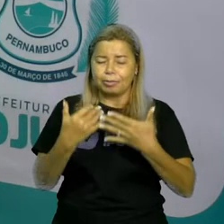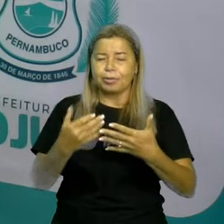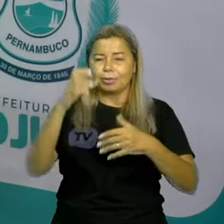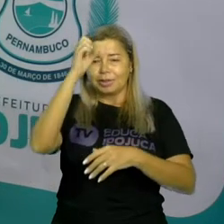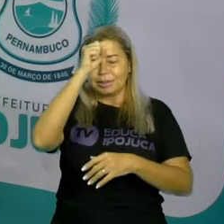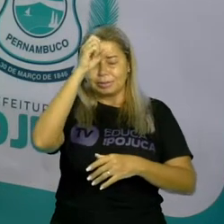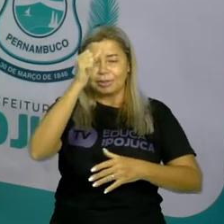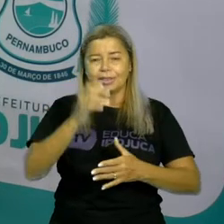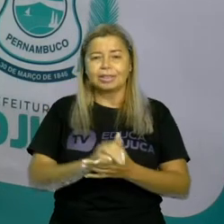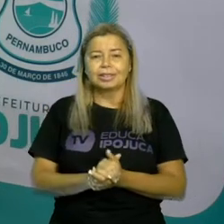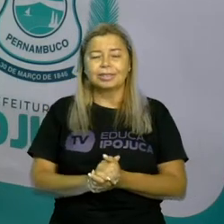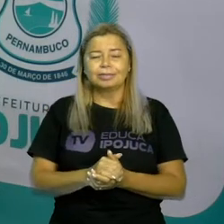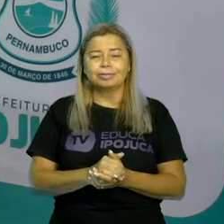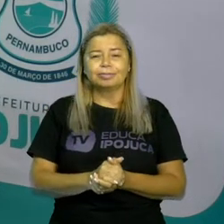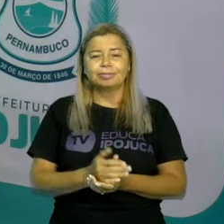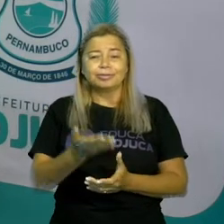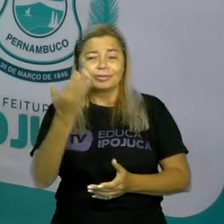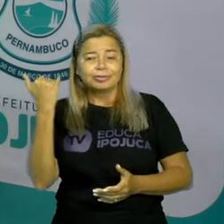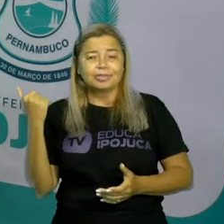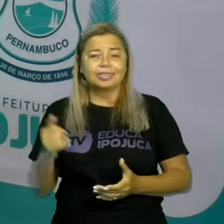certo? Então, vamos lá.